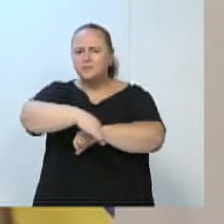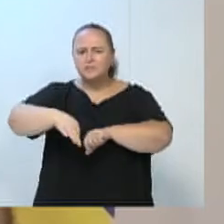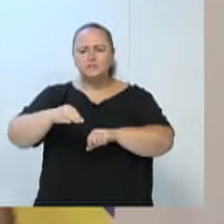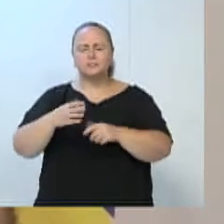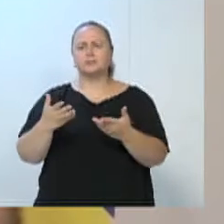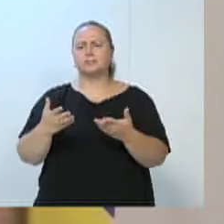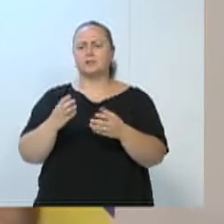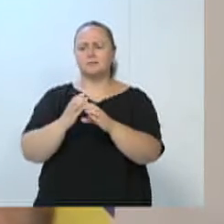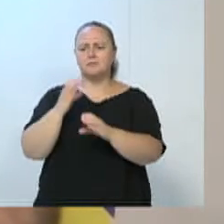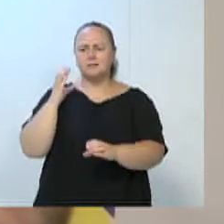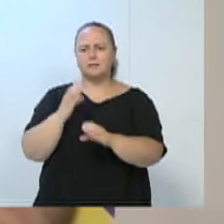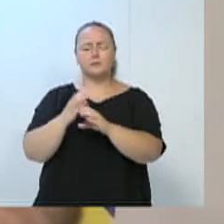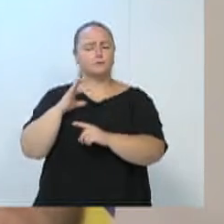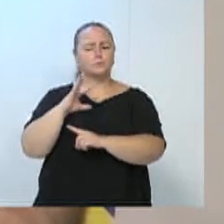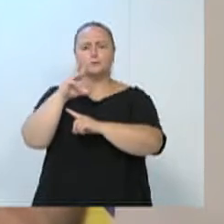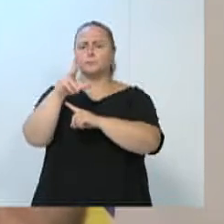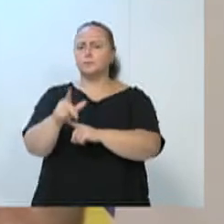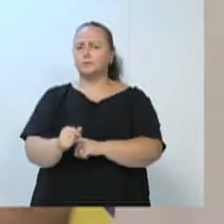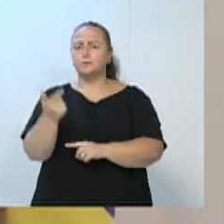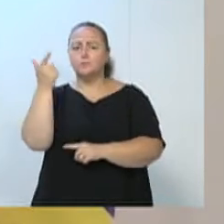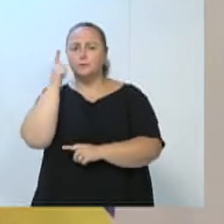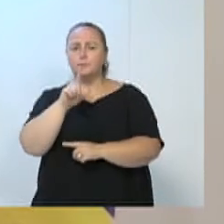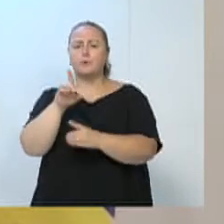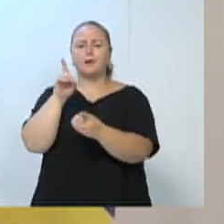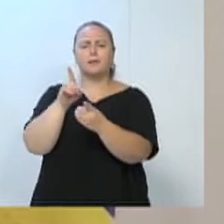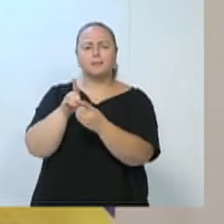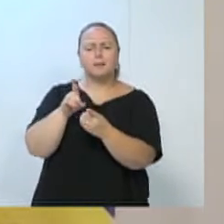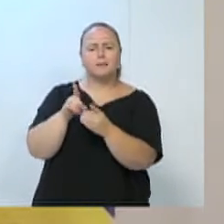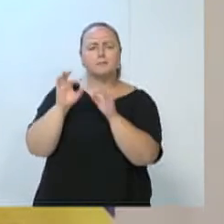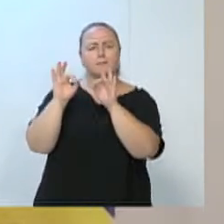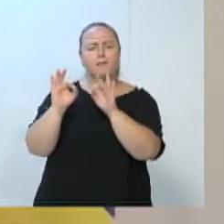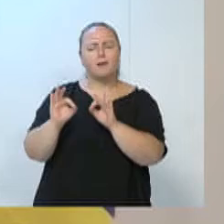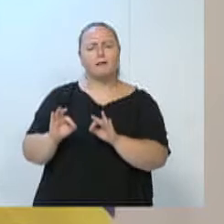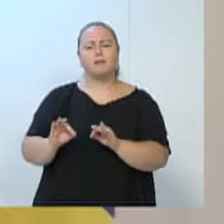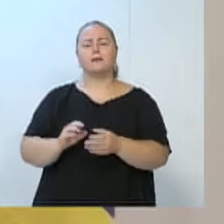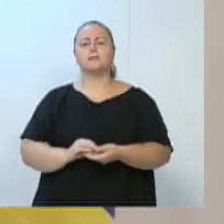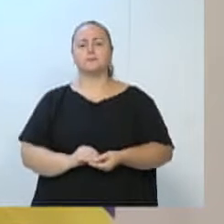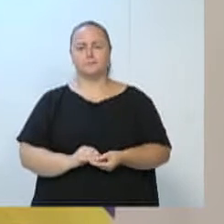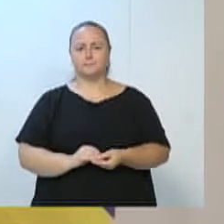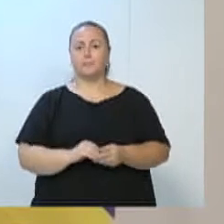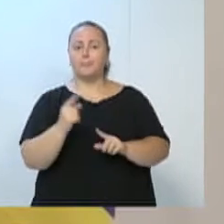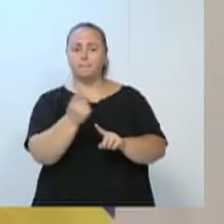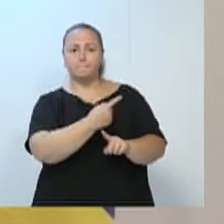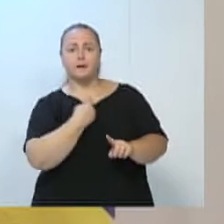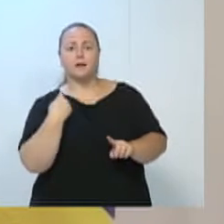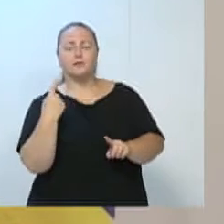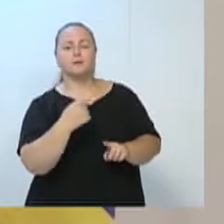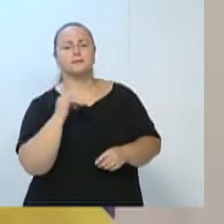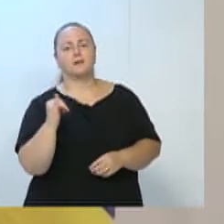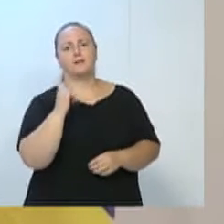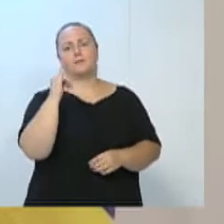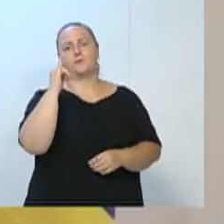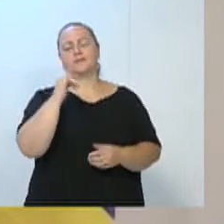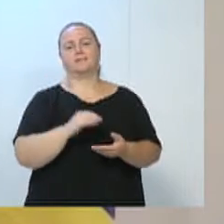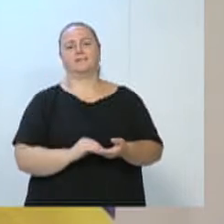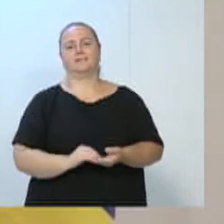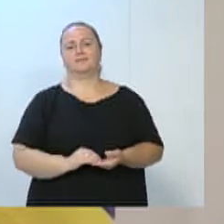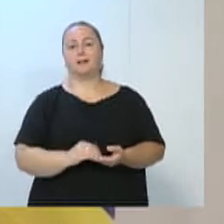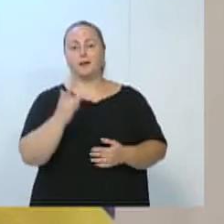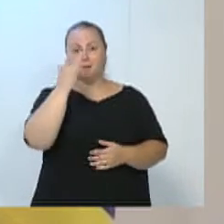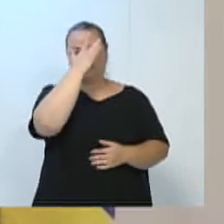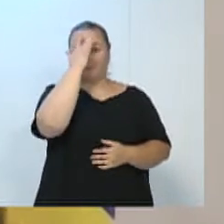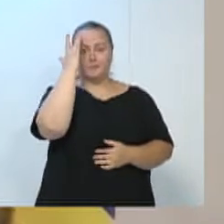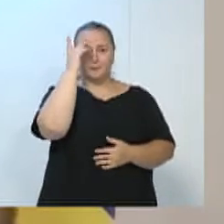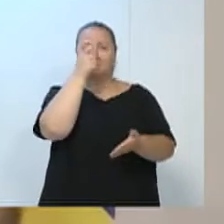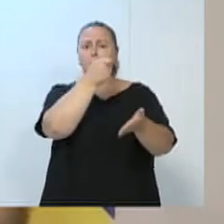atenderam dentro do possível, fizeram aquilo que tinha que ser feito. E para nós é importante, quando a gente escuta, que o pagador de impostos